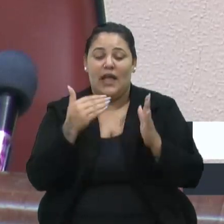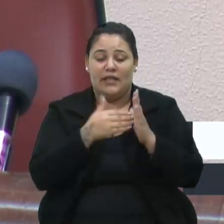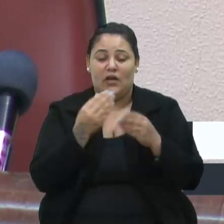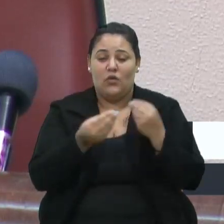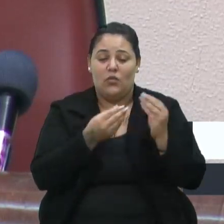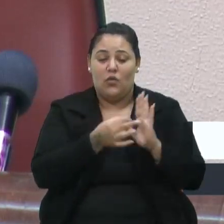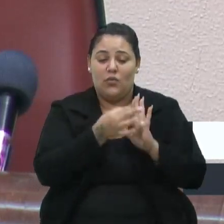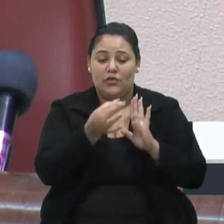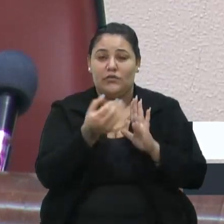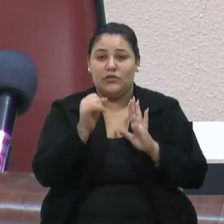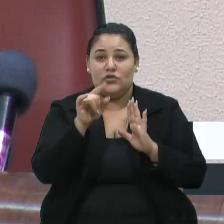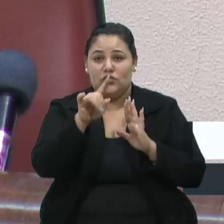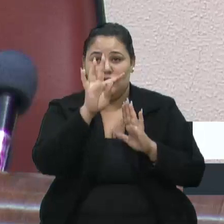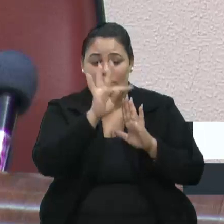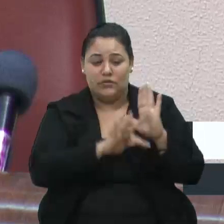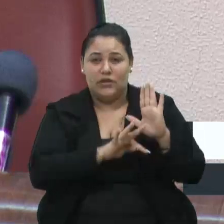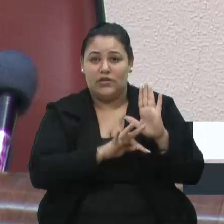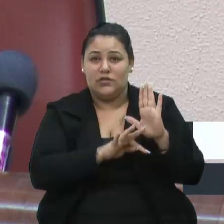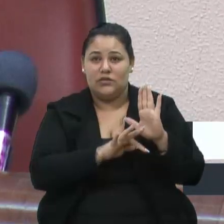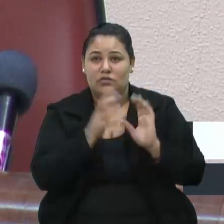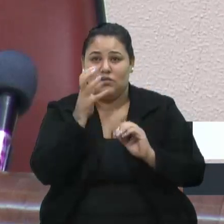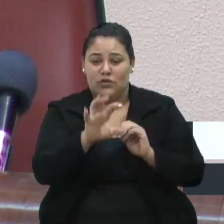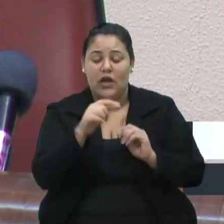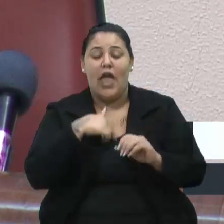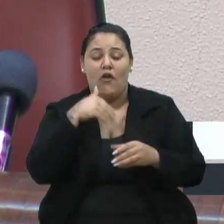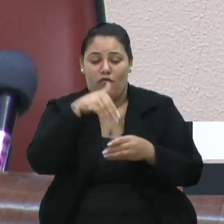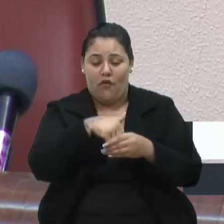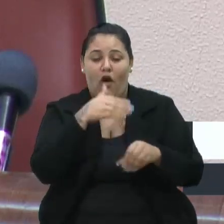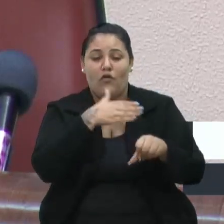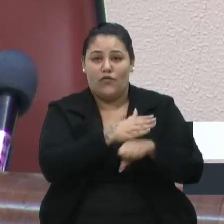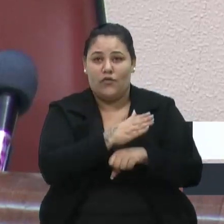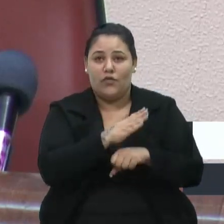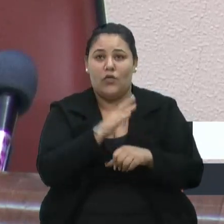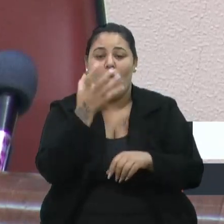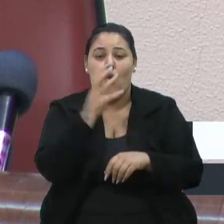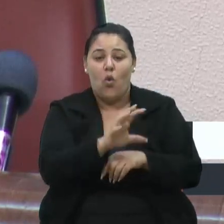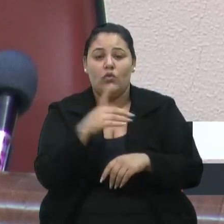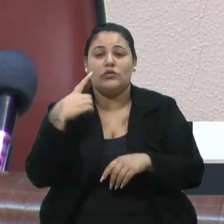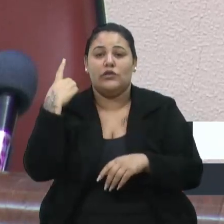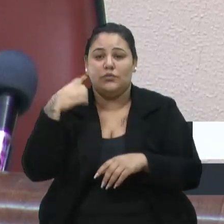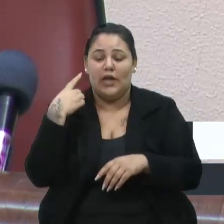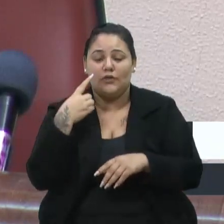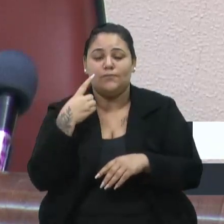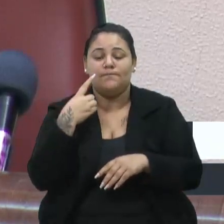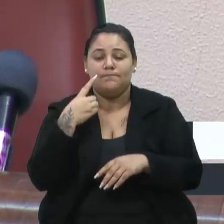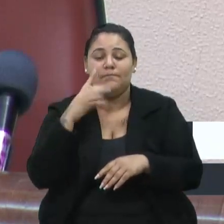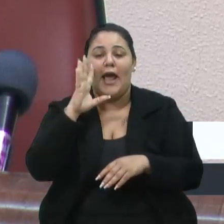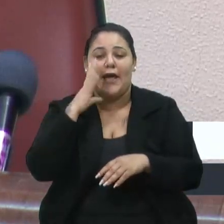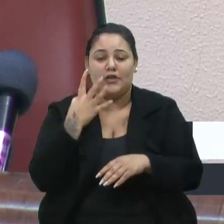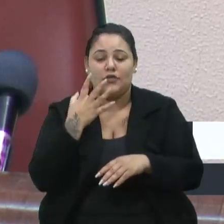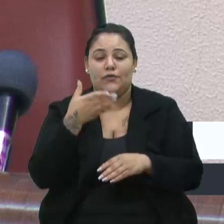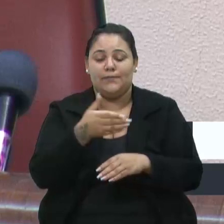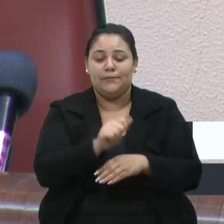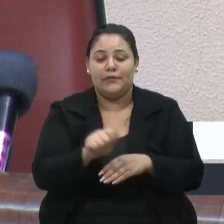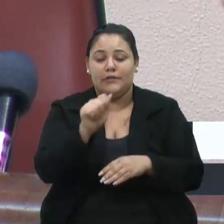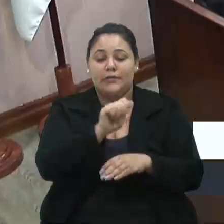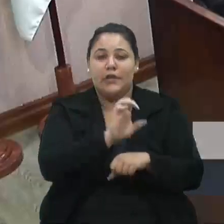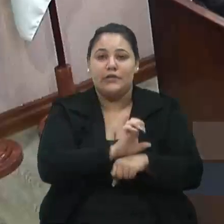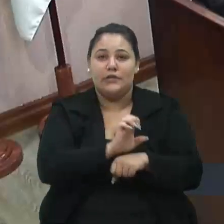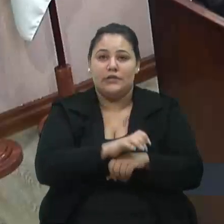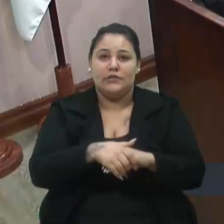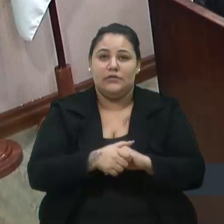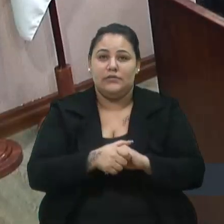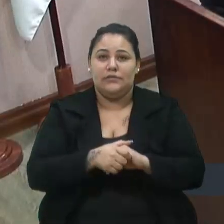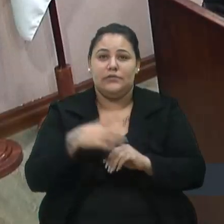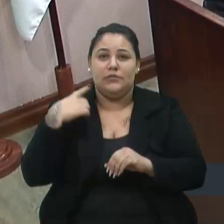fizer uma nota de repúdio coletiva, eu votarei a favor contra esse deputado, para que se tome providências na Assembleia do Estado. Obrigado, ele é violento,